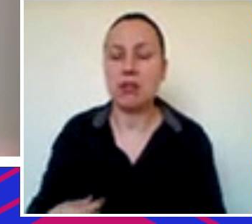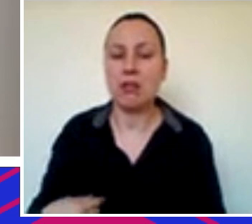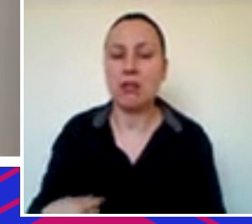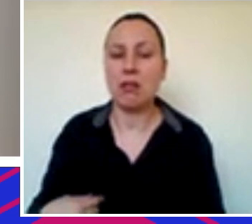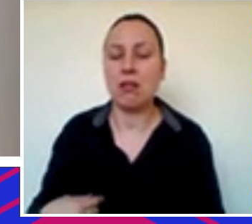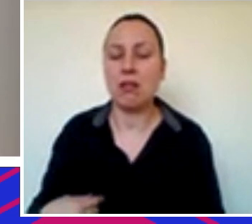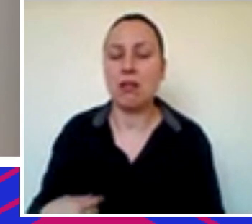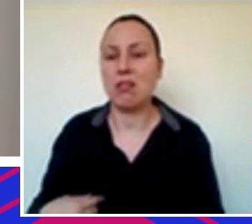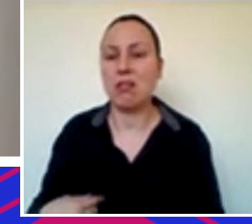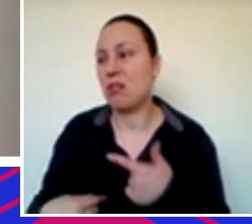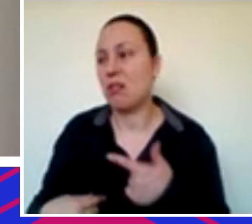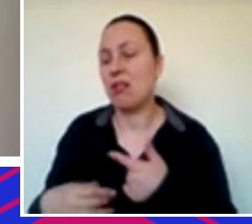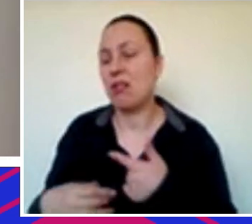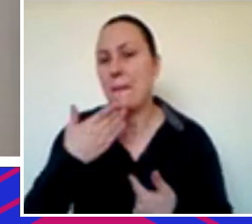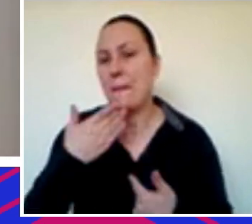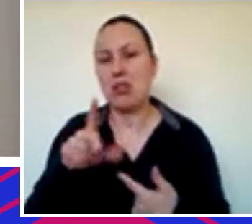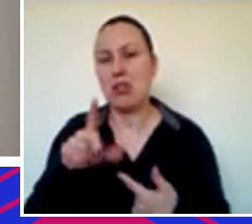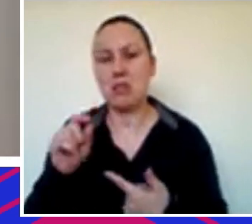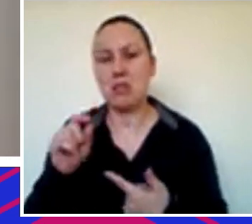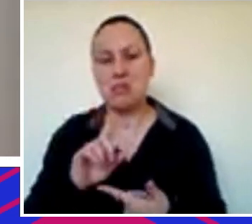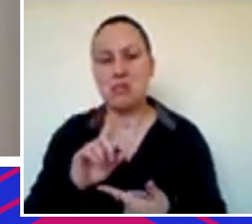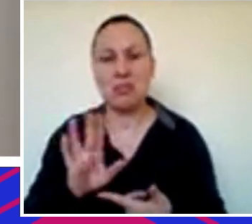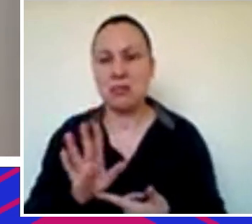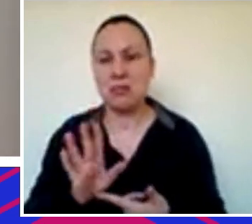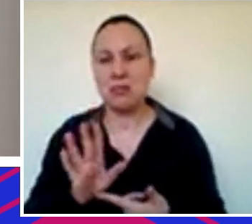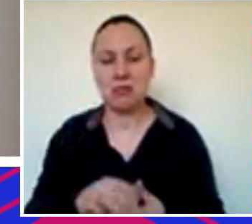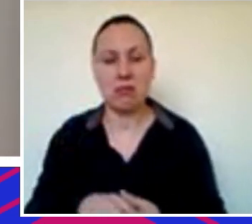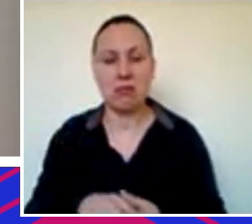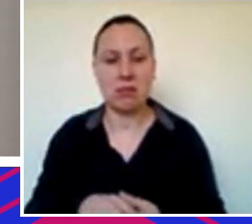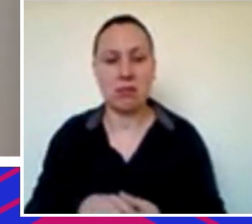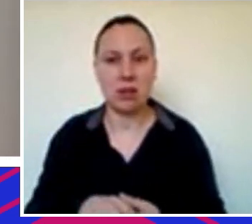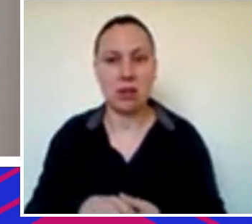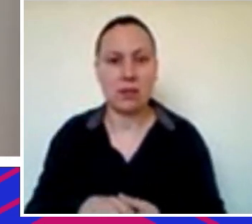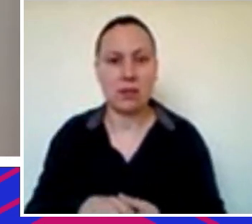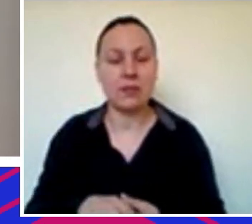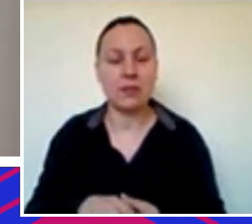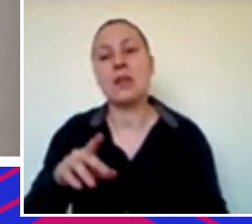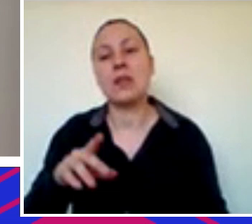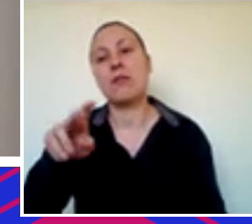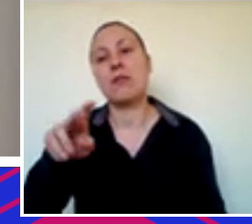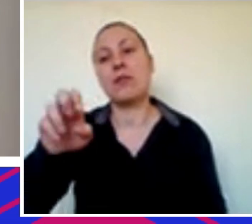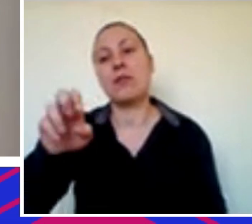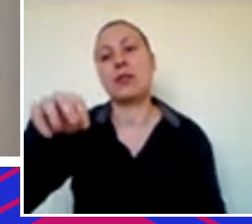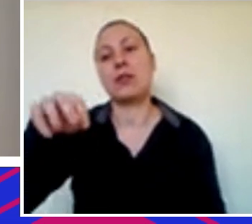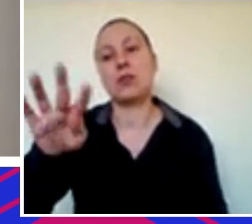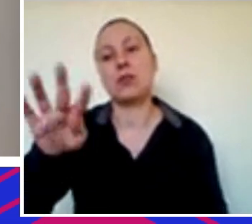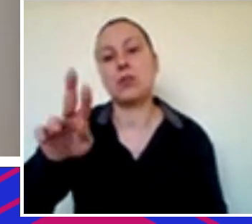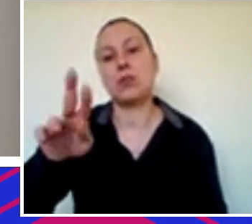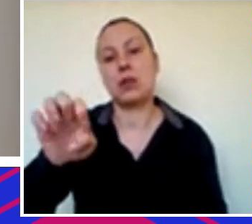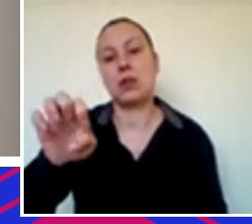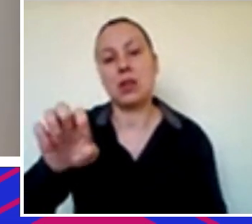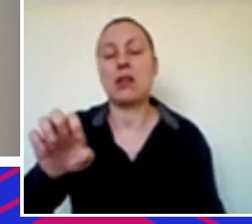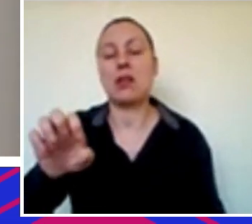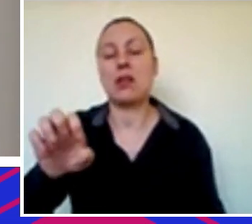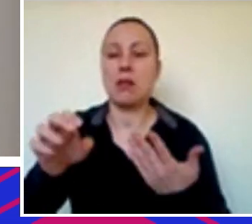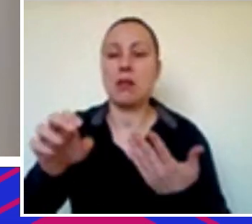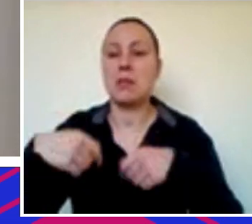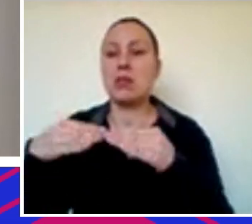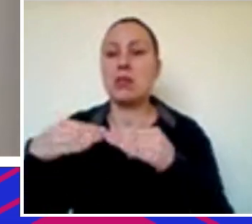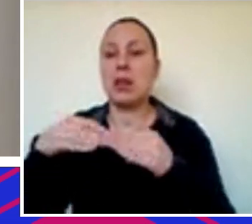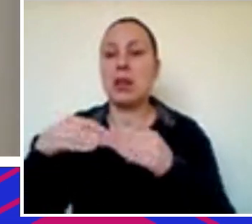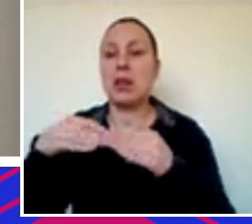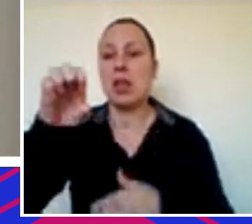não é necessariamente o melhor uso do seu dinheiro, né, o dinheiro do venture capital ele deve ser usado o equity, né, para coisas com peso